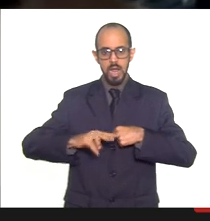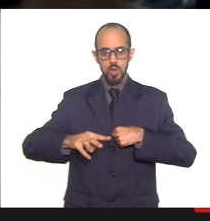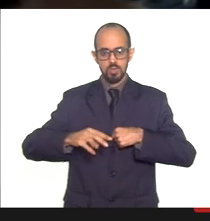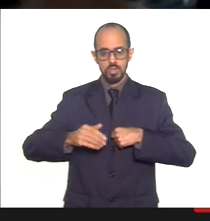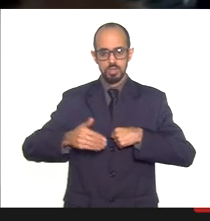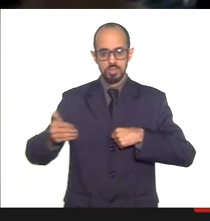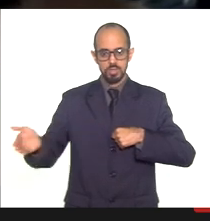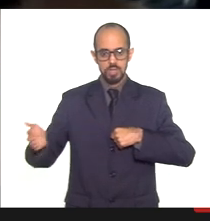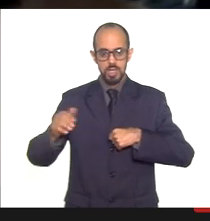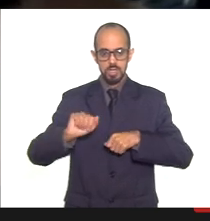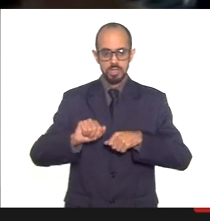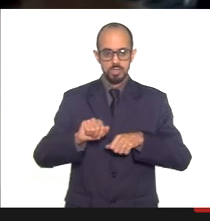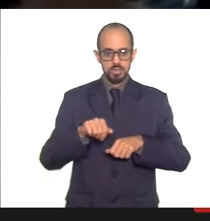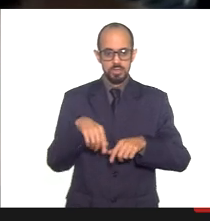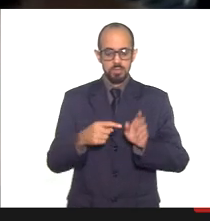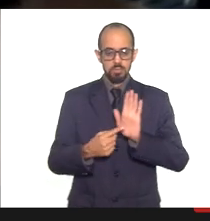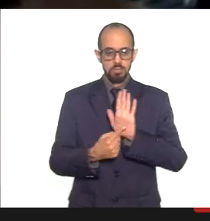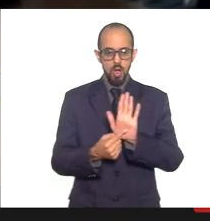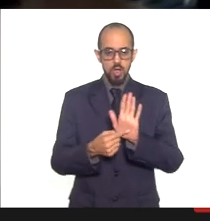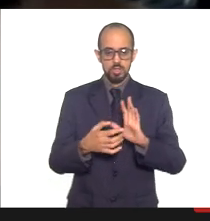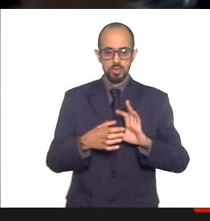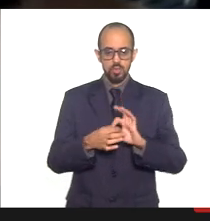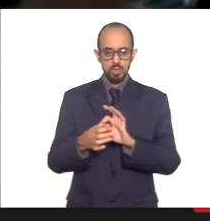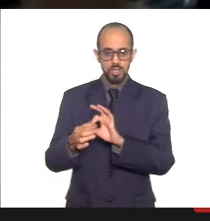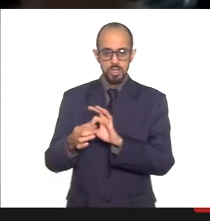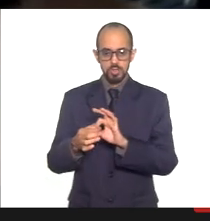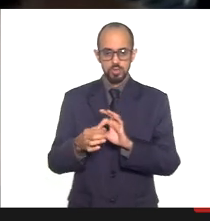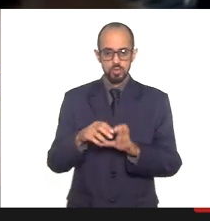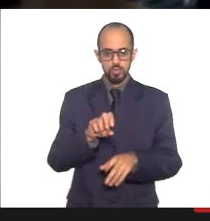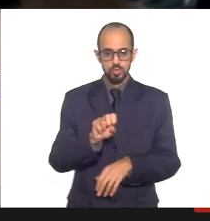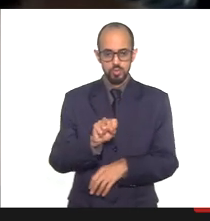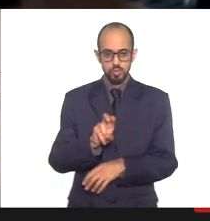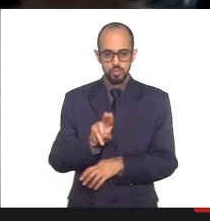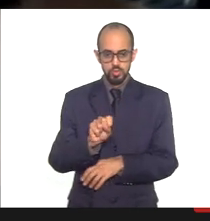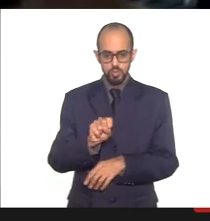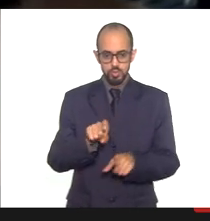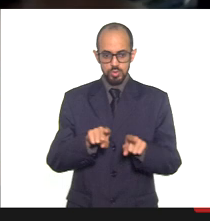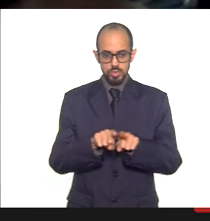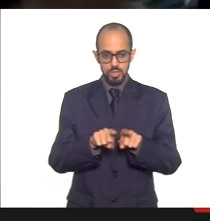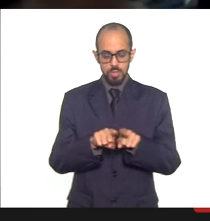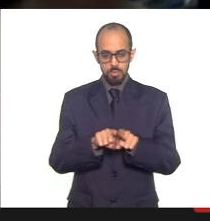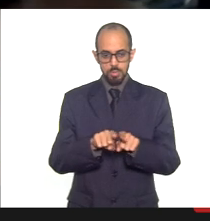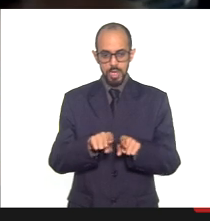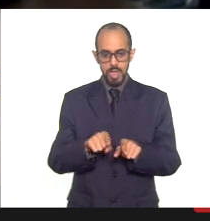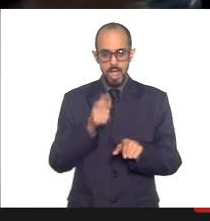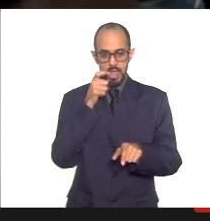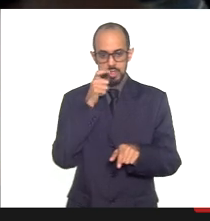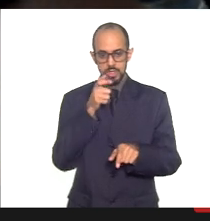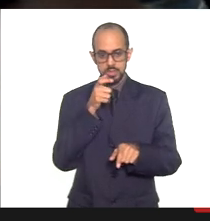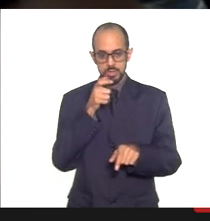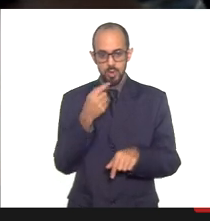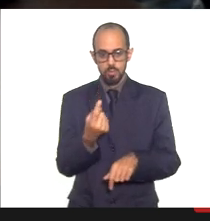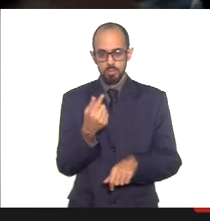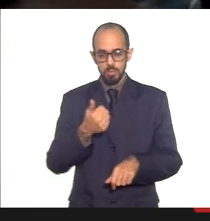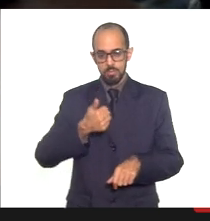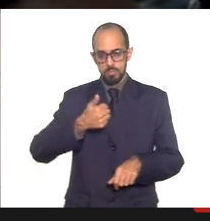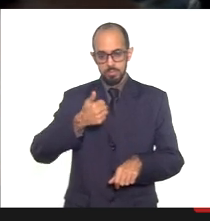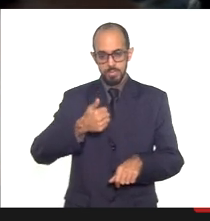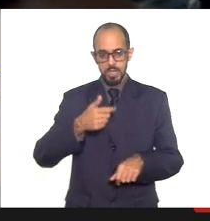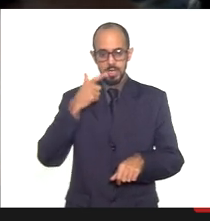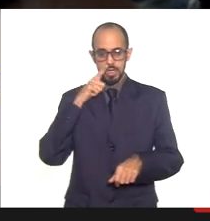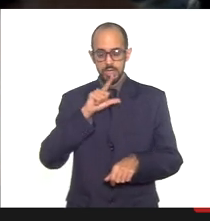de Janeiro desenha um cenário onde o sistema único de saúde e mais especificamente a atenção primária ganham centralidade.